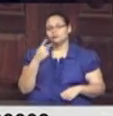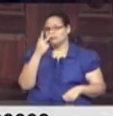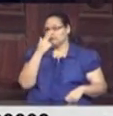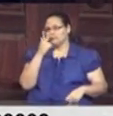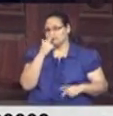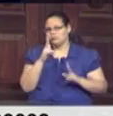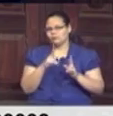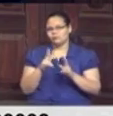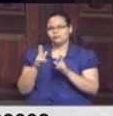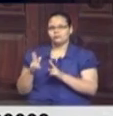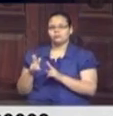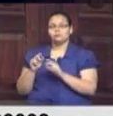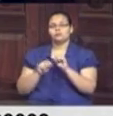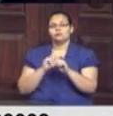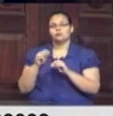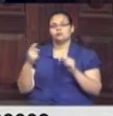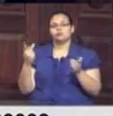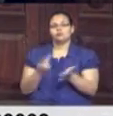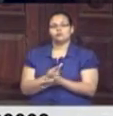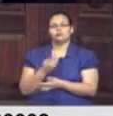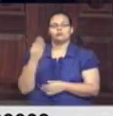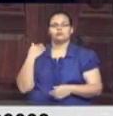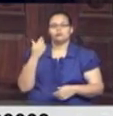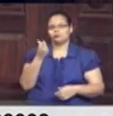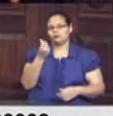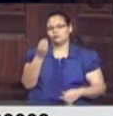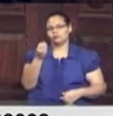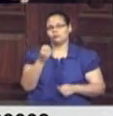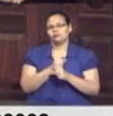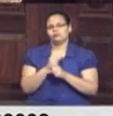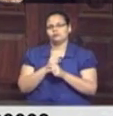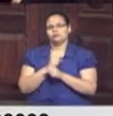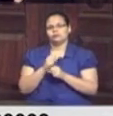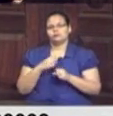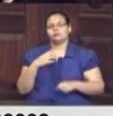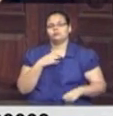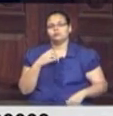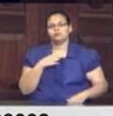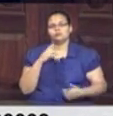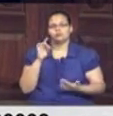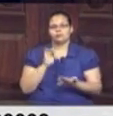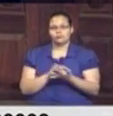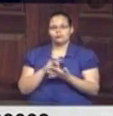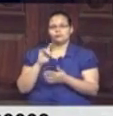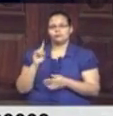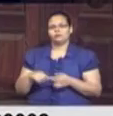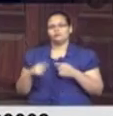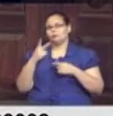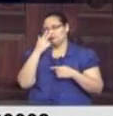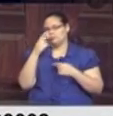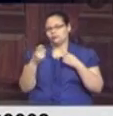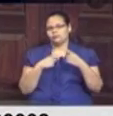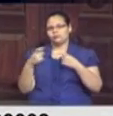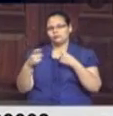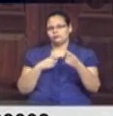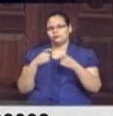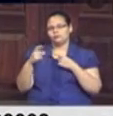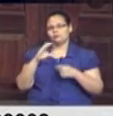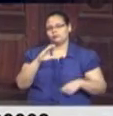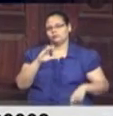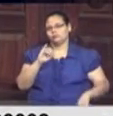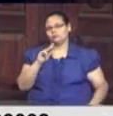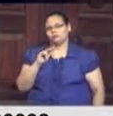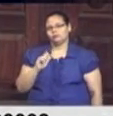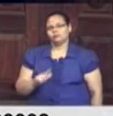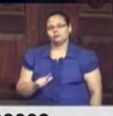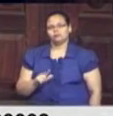muito próximas do que aconteceu na década de 60. A gente sente uma verdadeira guerra civil e que, muitas das vezes, pode estar